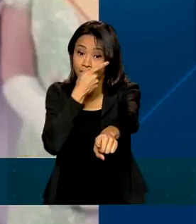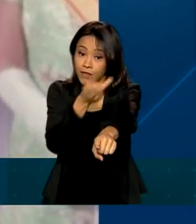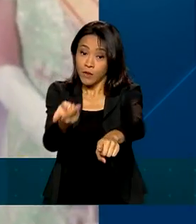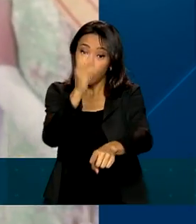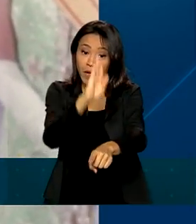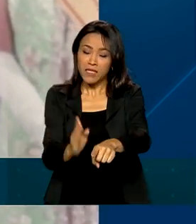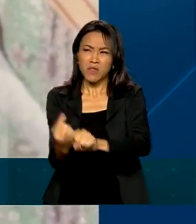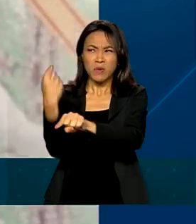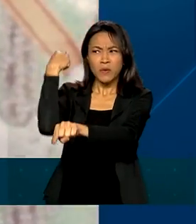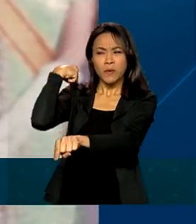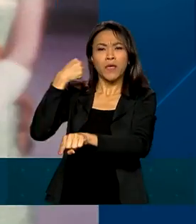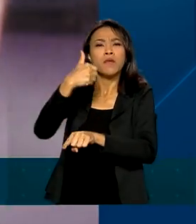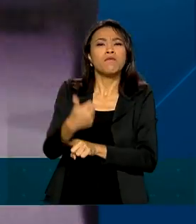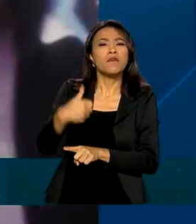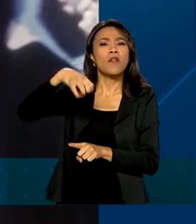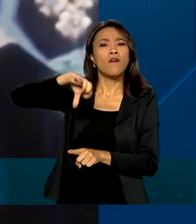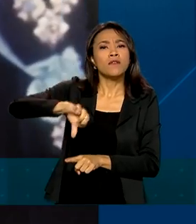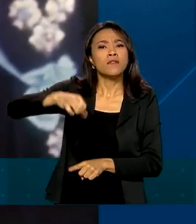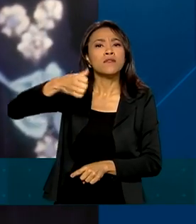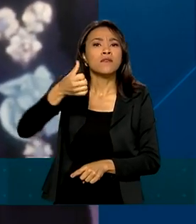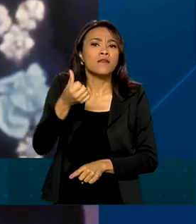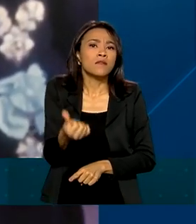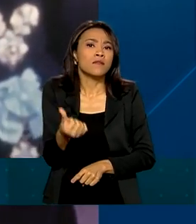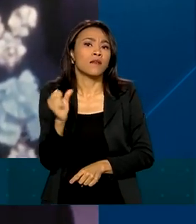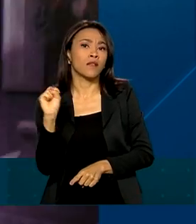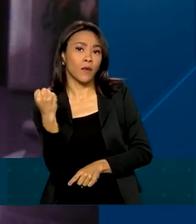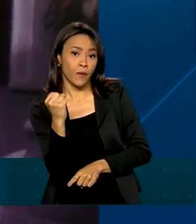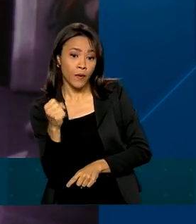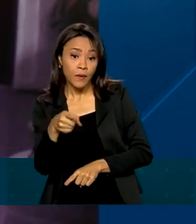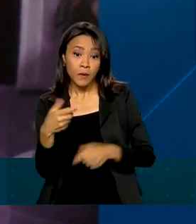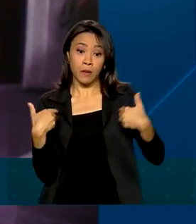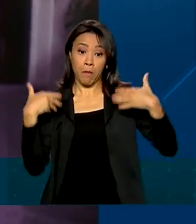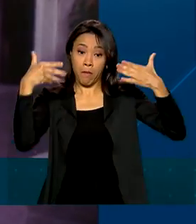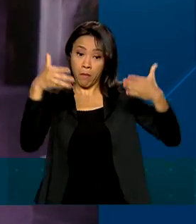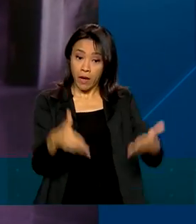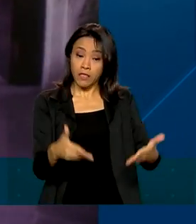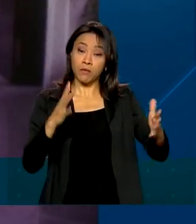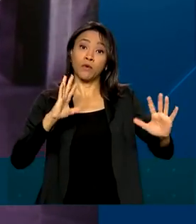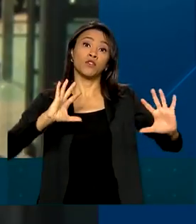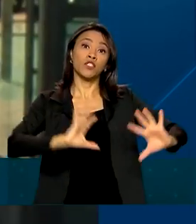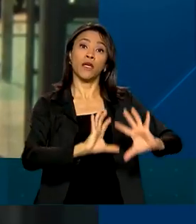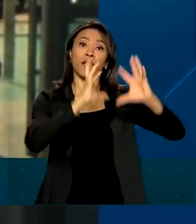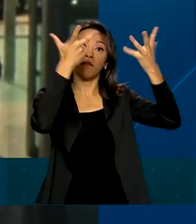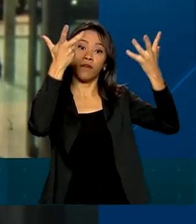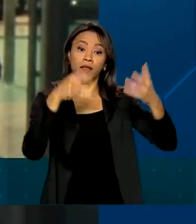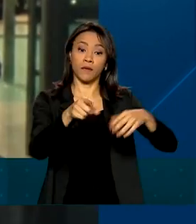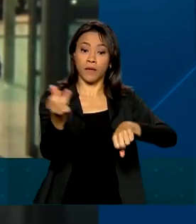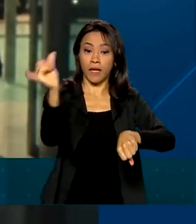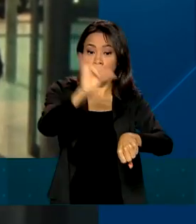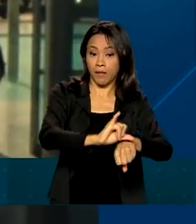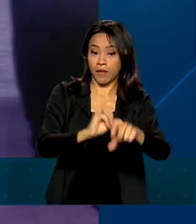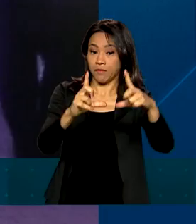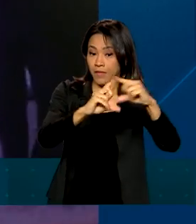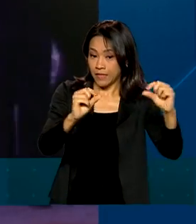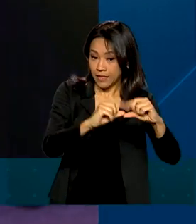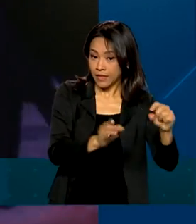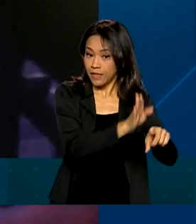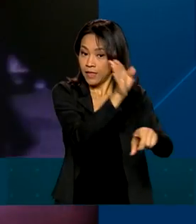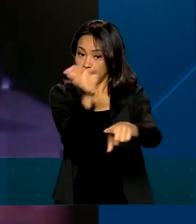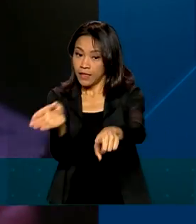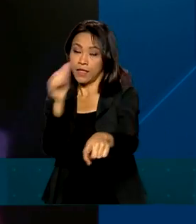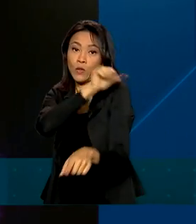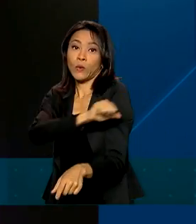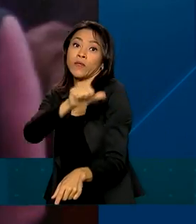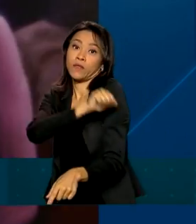1968, quando participou de eventos oficiais em cidades como a capital Brasília e Rio de